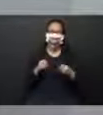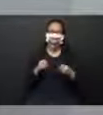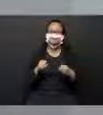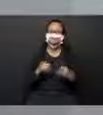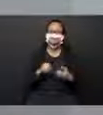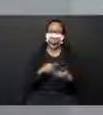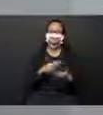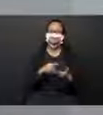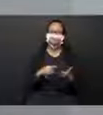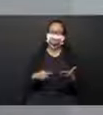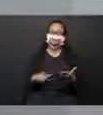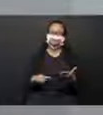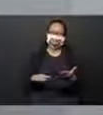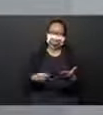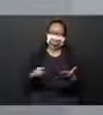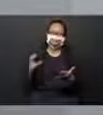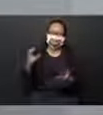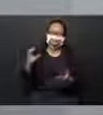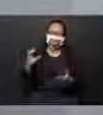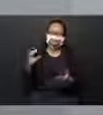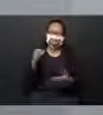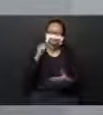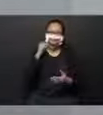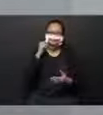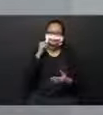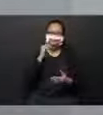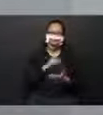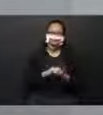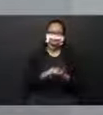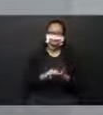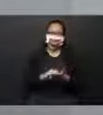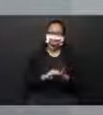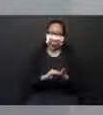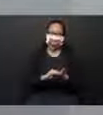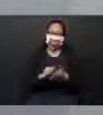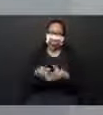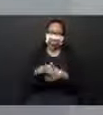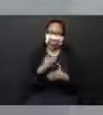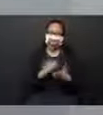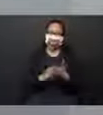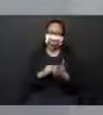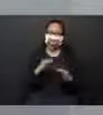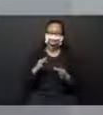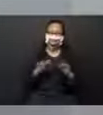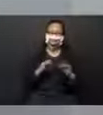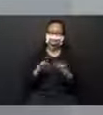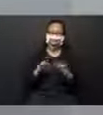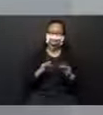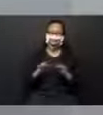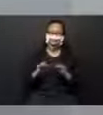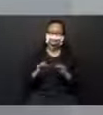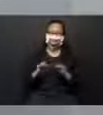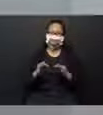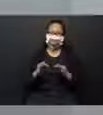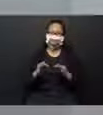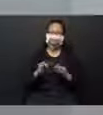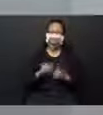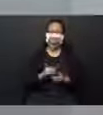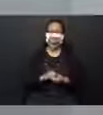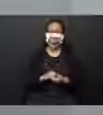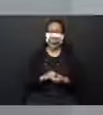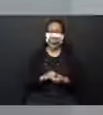Apostila de ciência, lápis, borracha, Tudo isso organizadinho. Já está pronto?